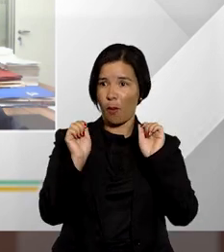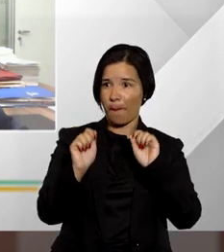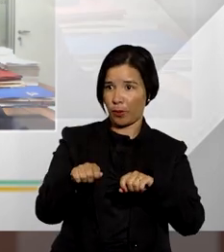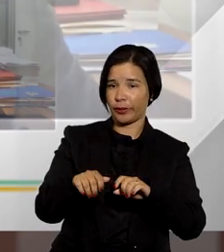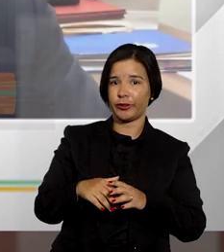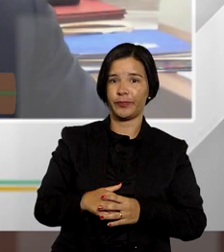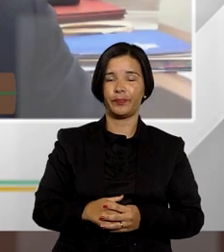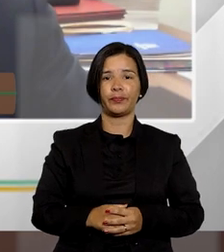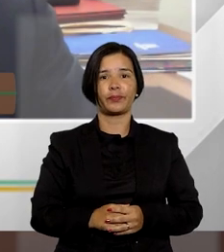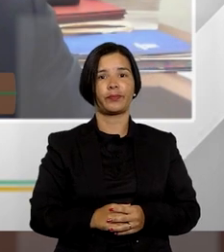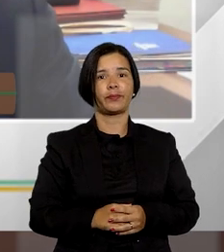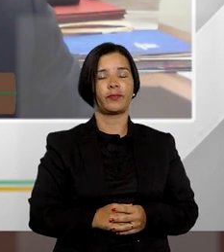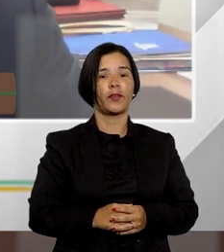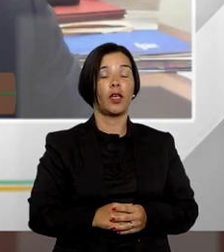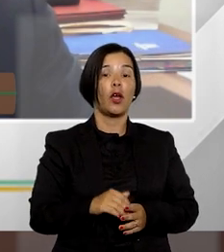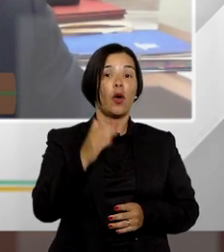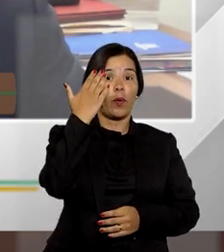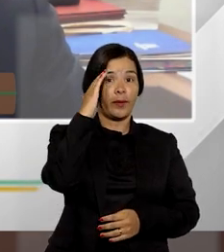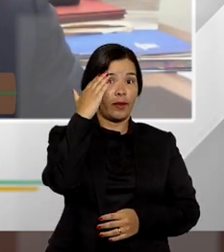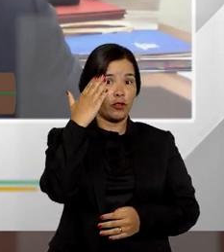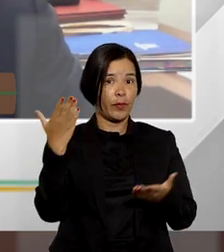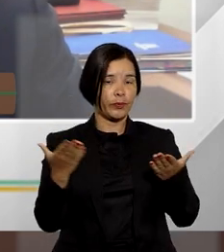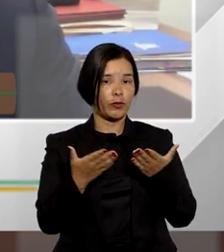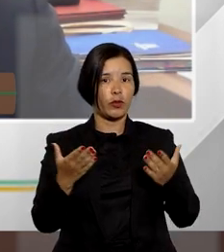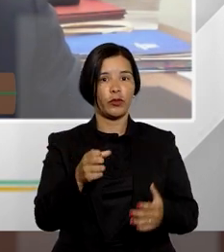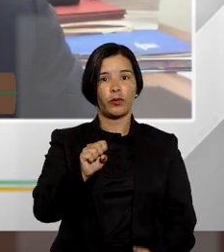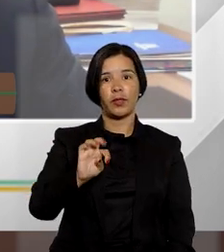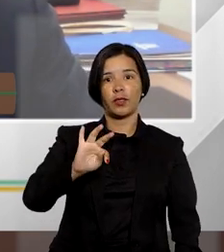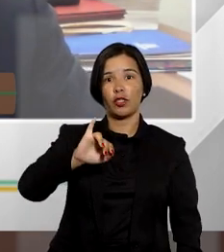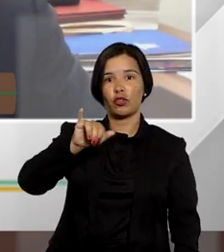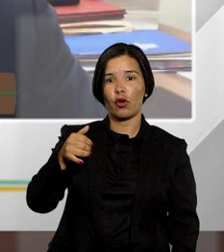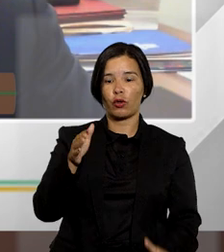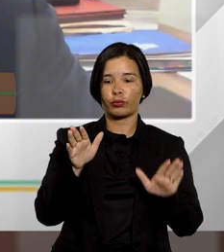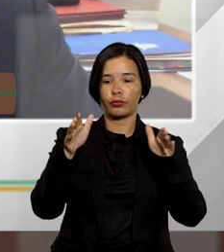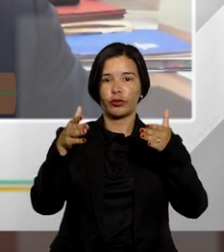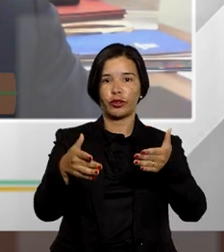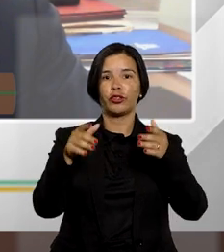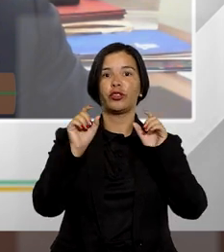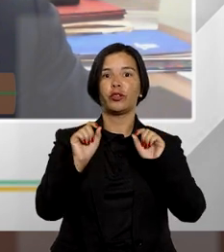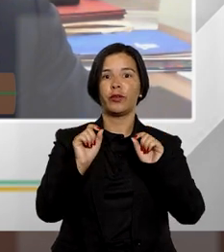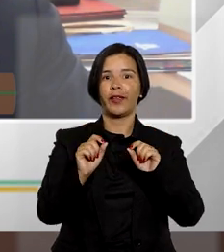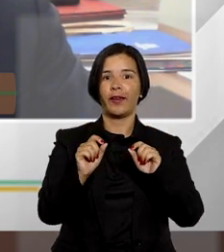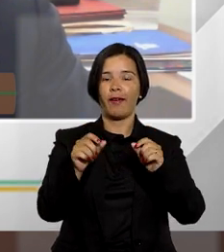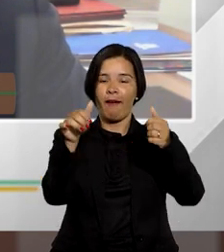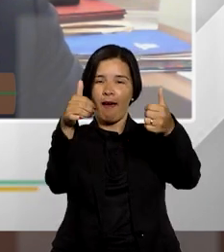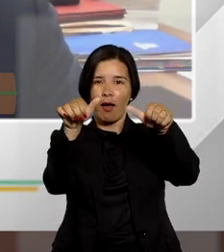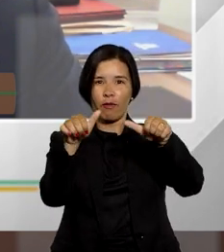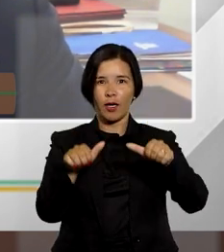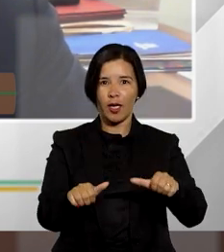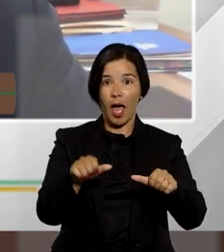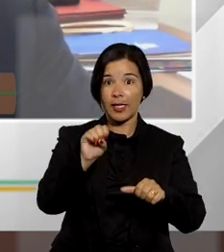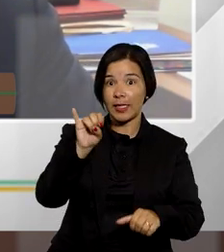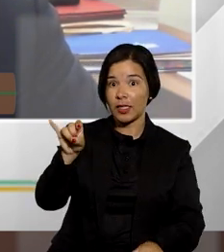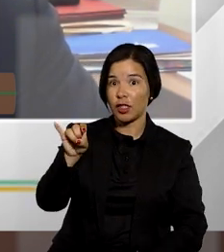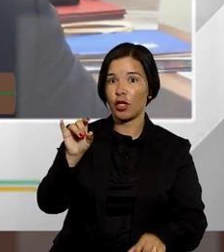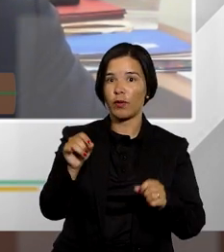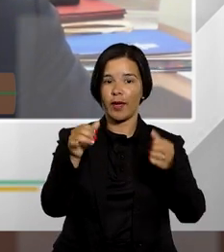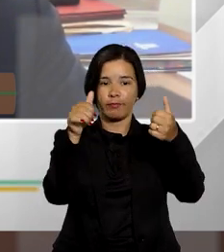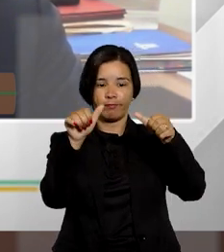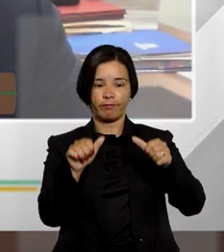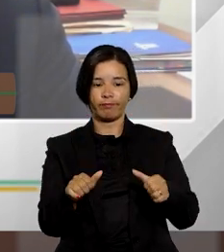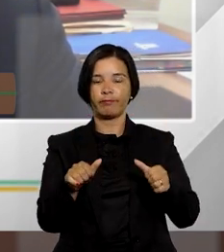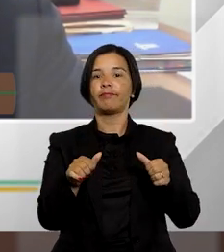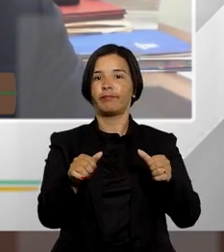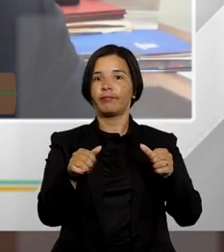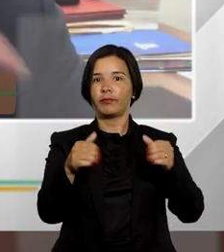Sérgio o entendimento hoje do STJ é no sentido de que avaliar se o juízo feito